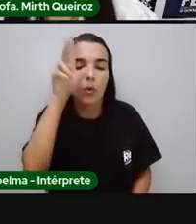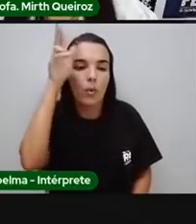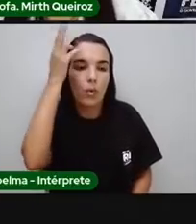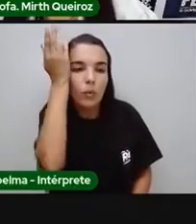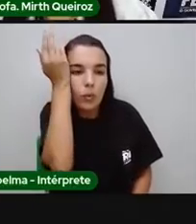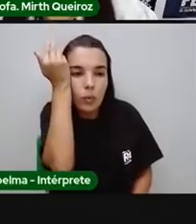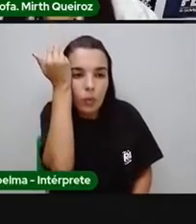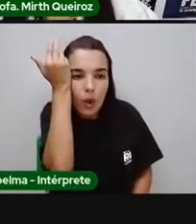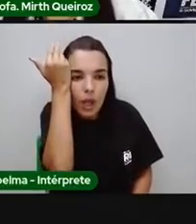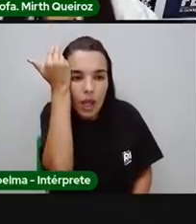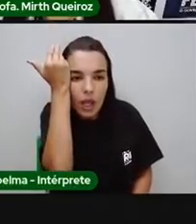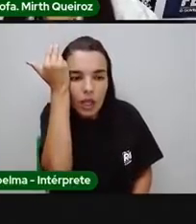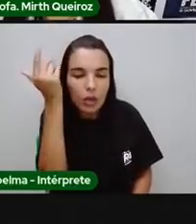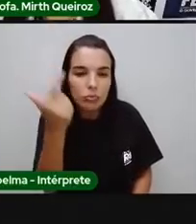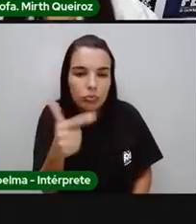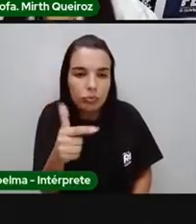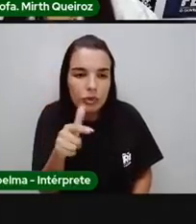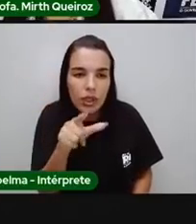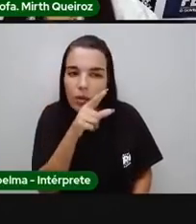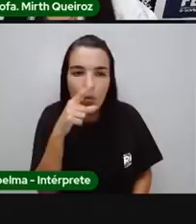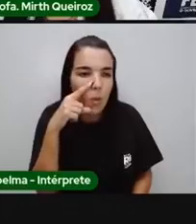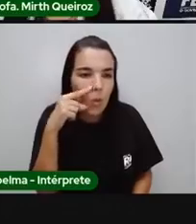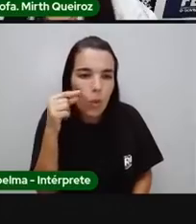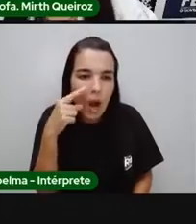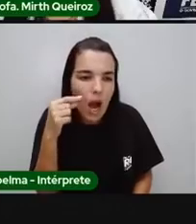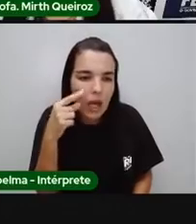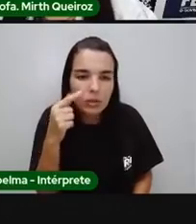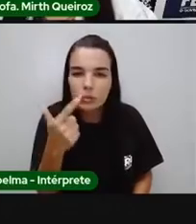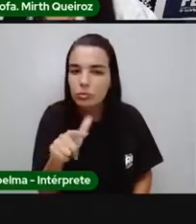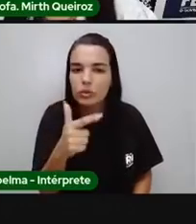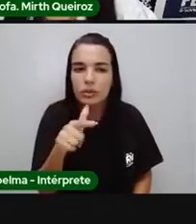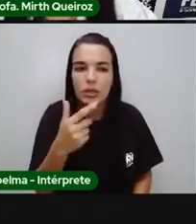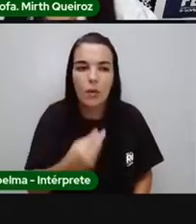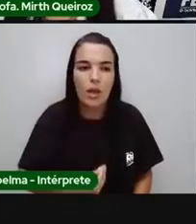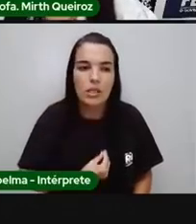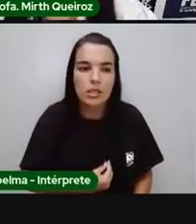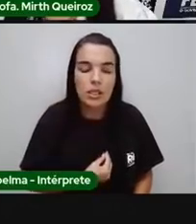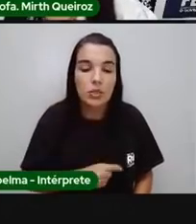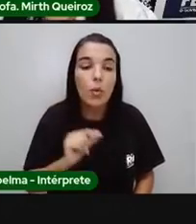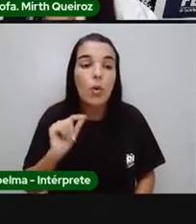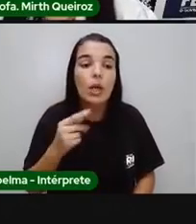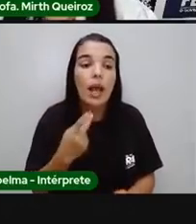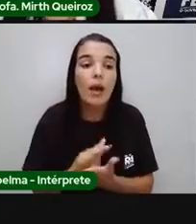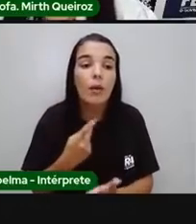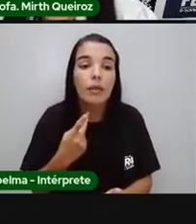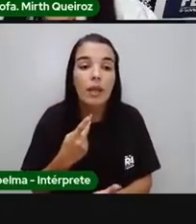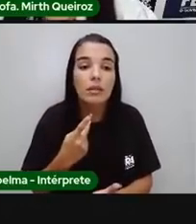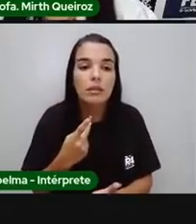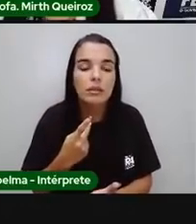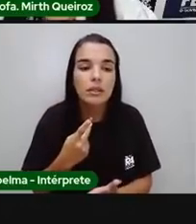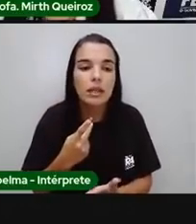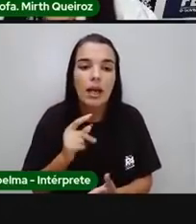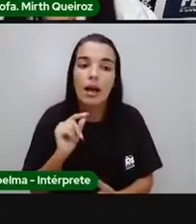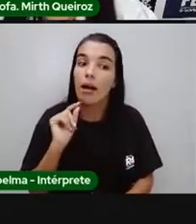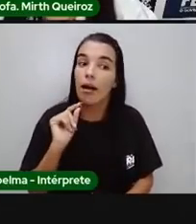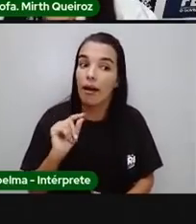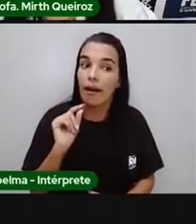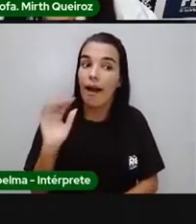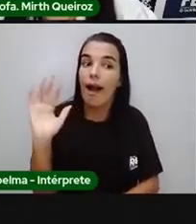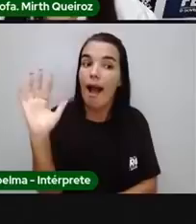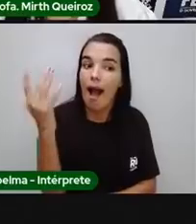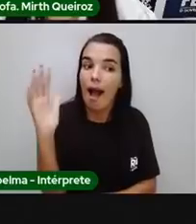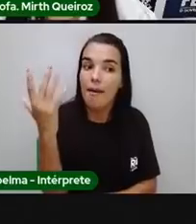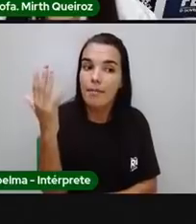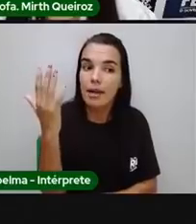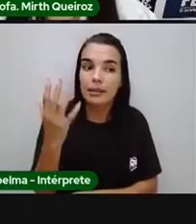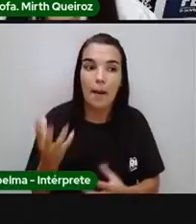mais coelho. E se esse ratinho também não existe, o que que vai acontecer? A quantidade de plantas